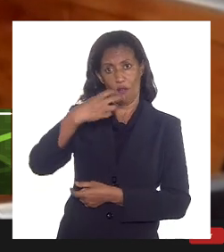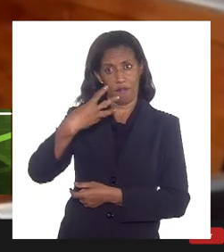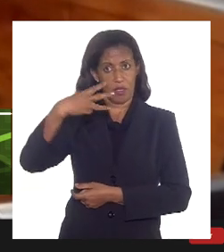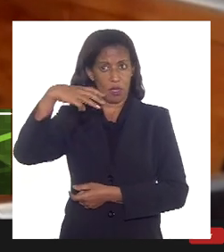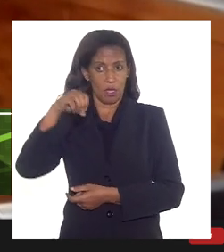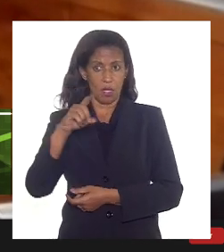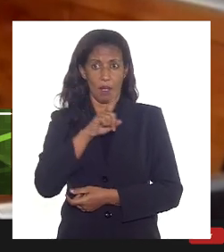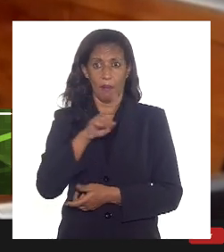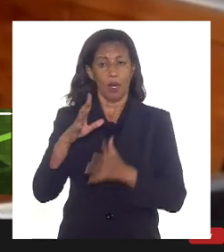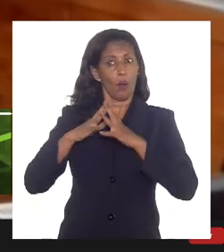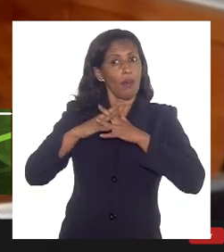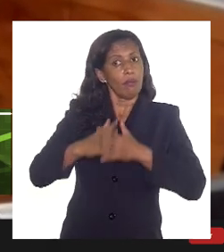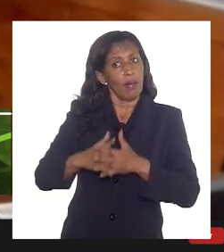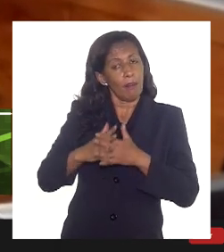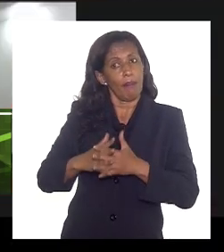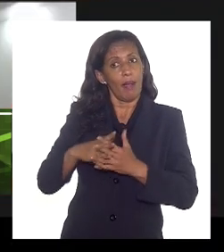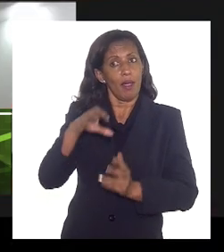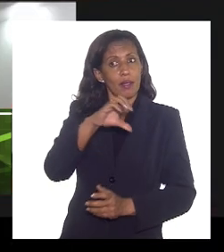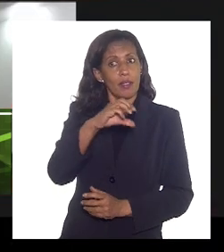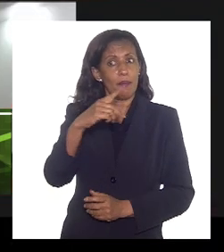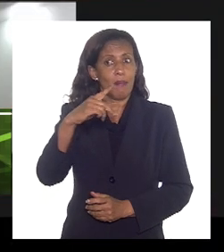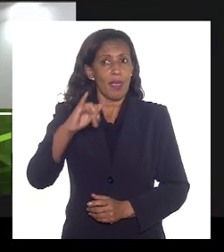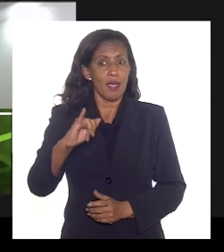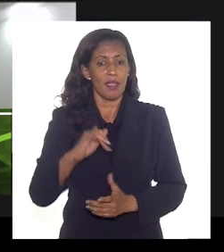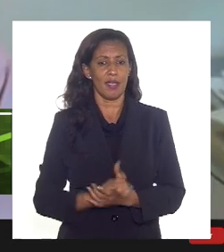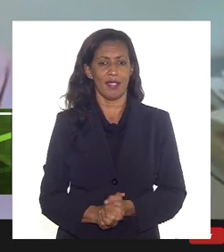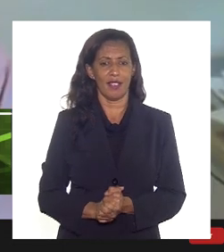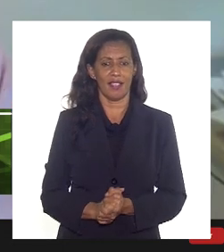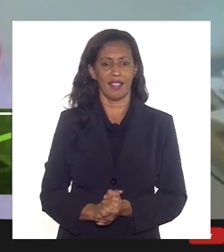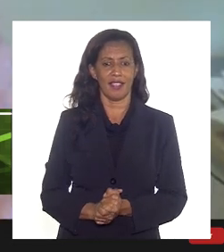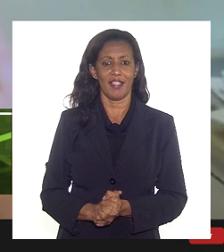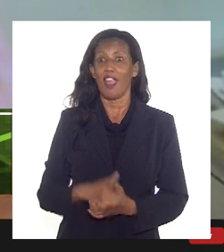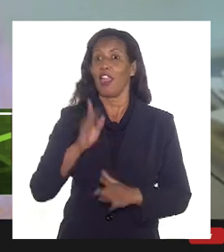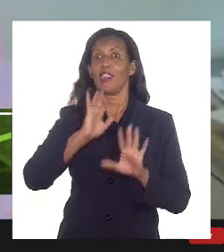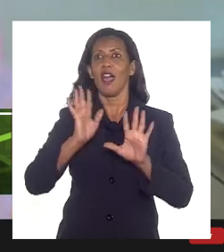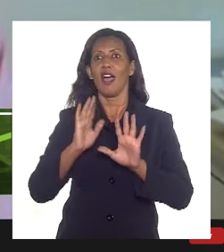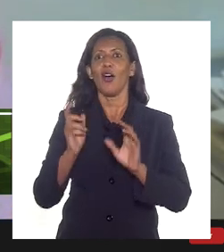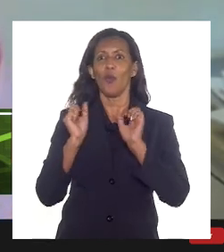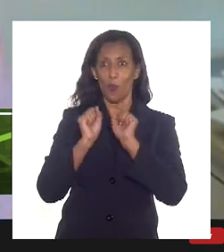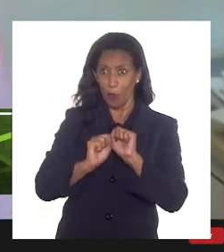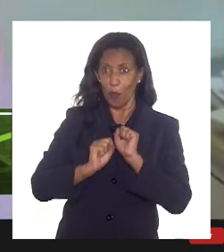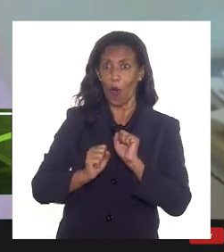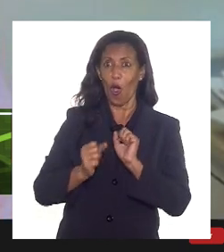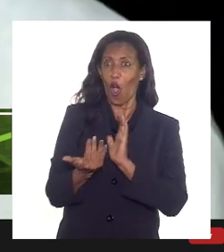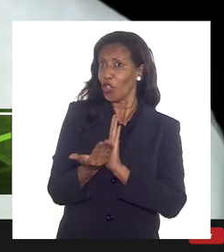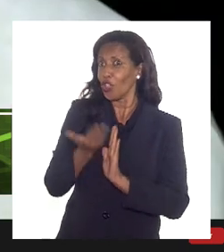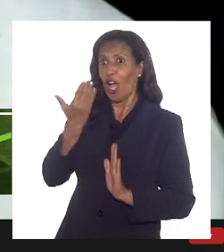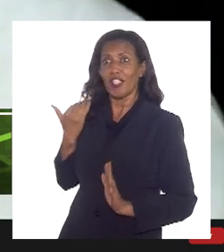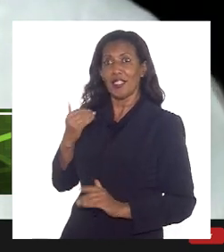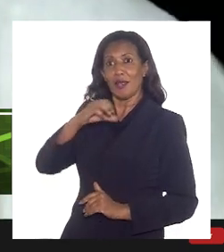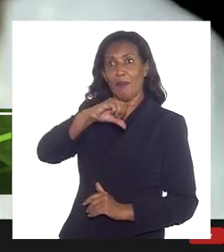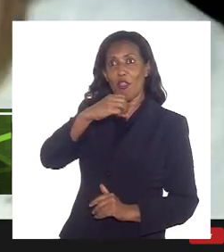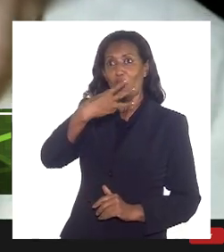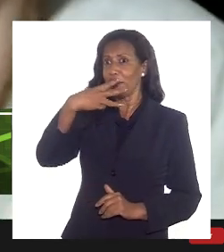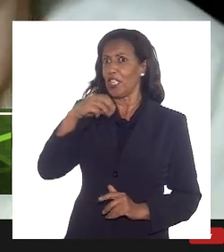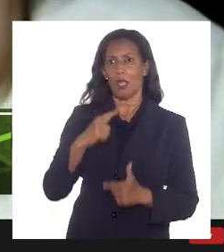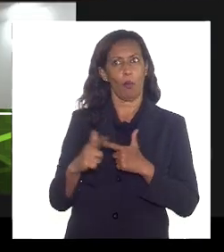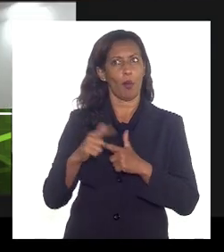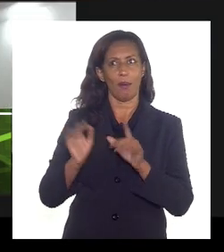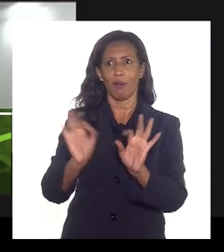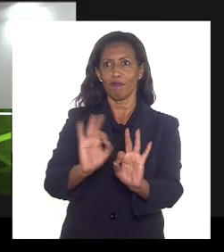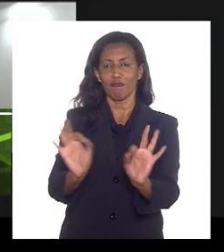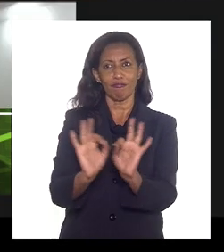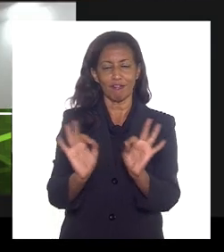não atrapalhar a CPI, né? Não, não, mas eu antecipo a CPI no dia para 9h30, para 9h, não tem problema nenhum.